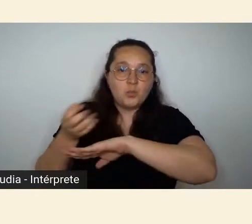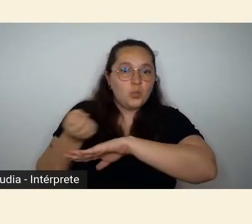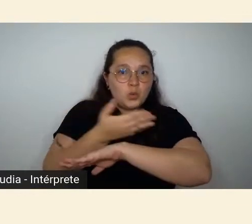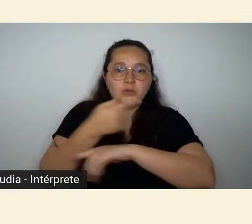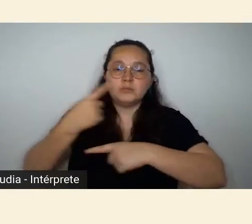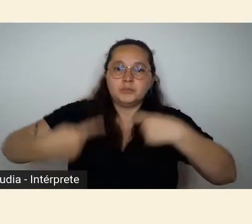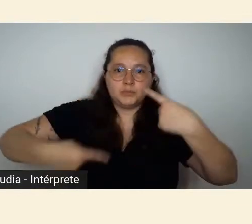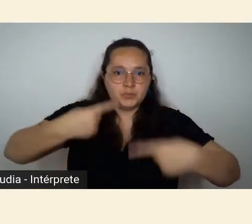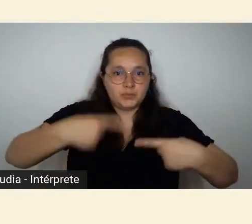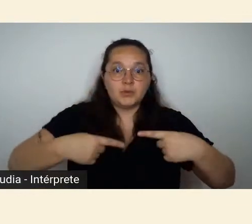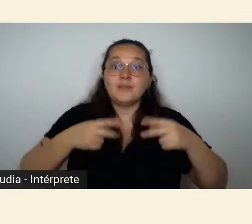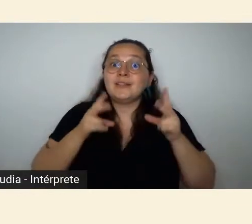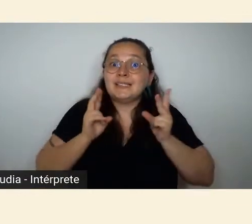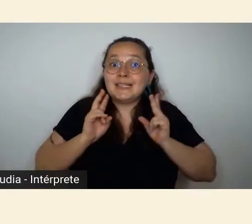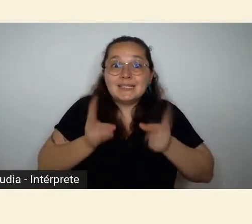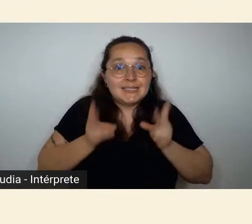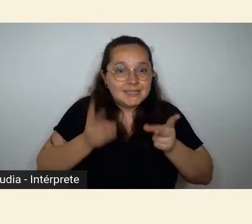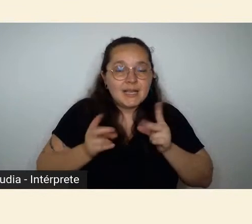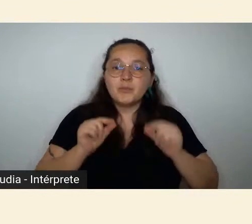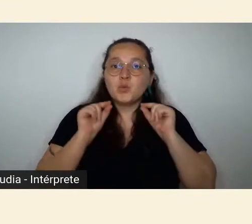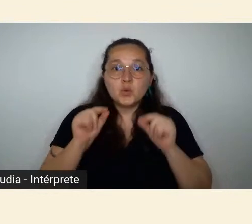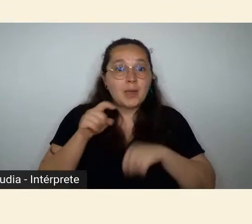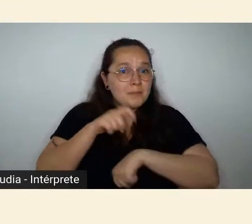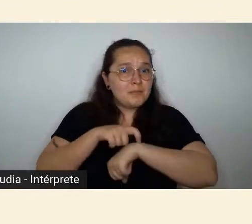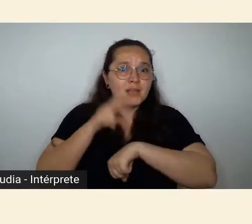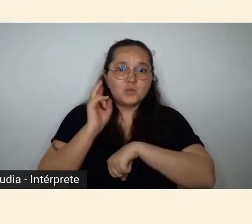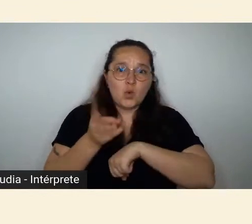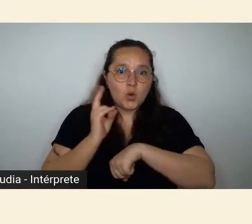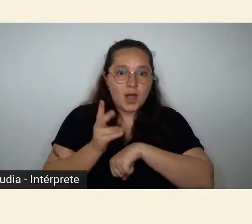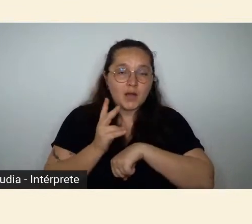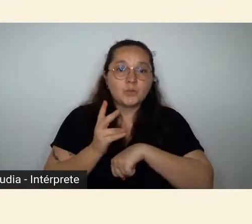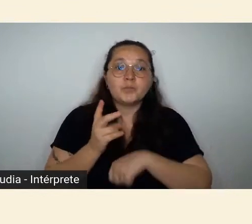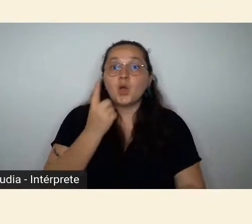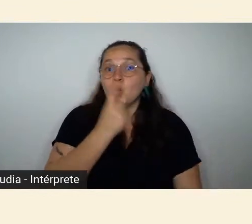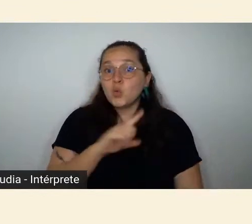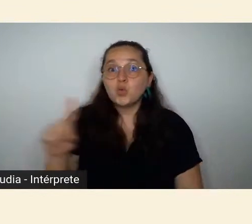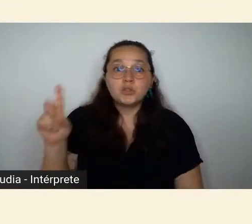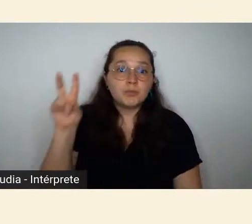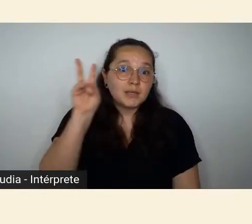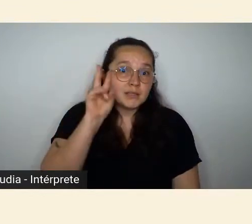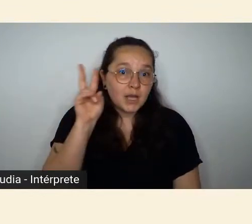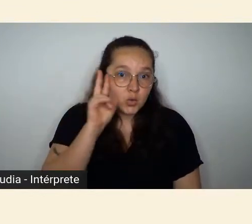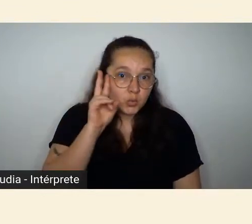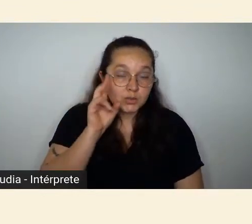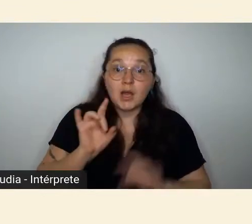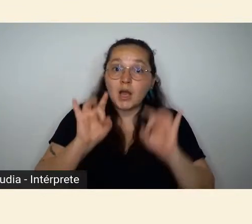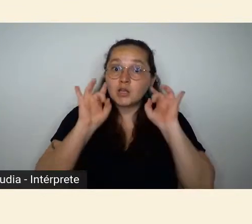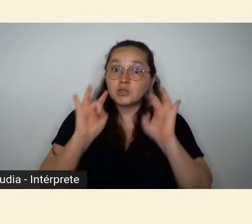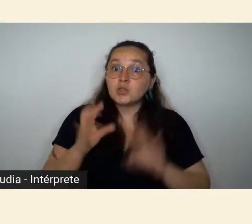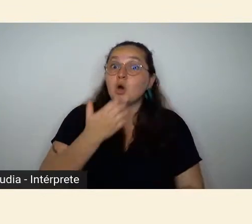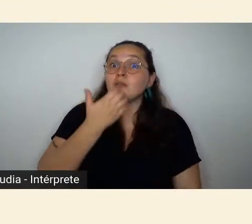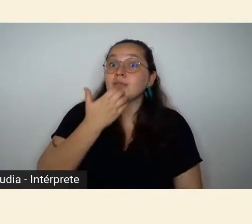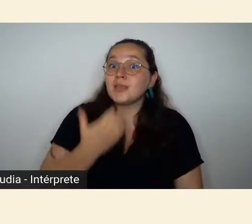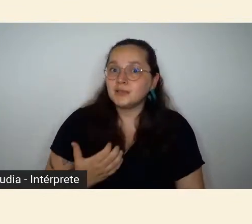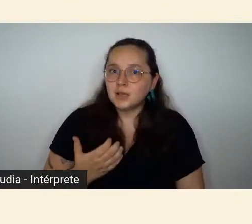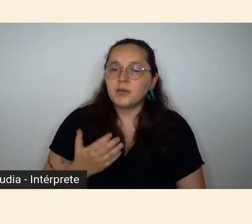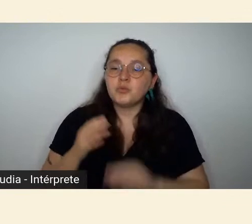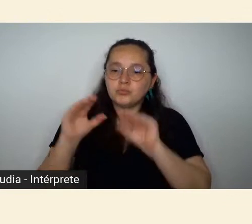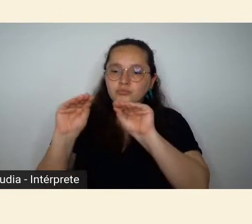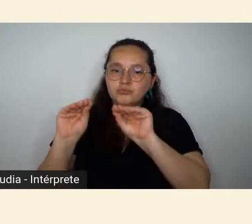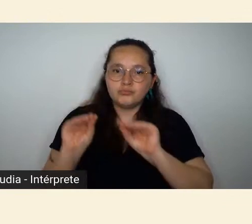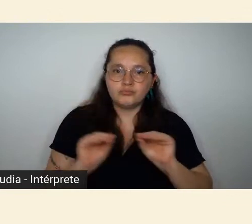horário, na última segunda-feira de cada mês, com exceção do mês de dezembro, quando nós vamos nos encontrar no dia 13.